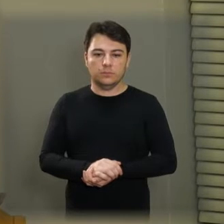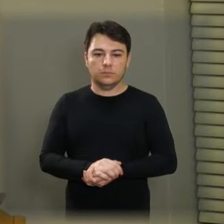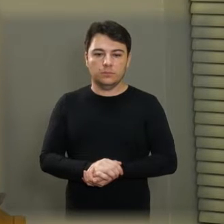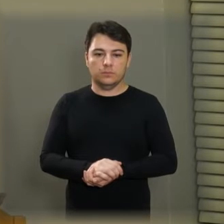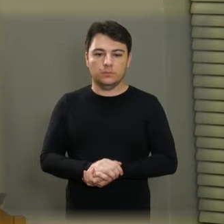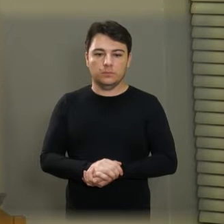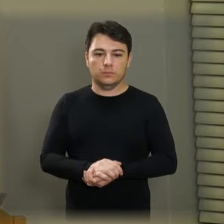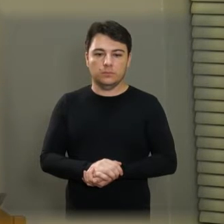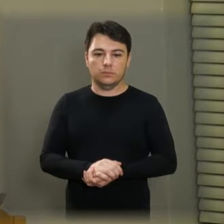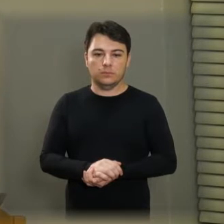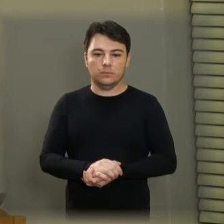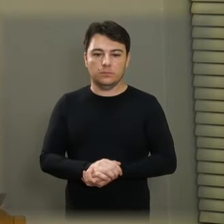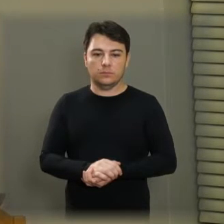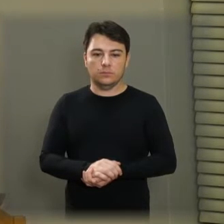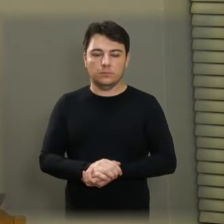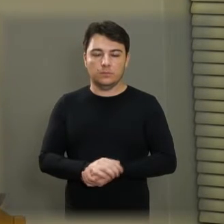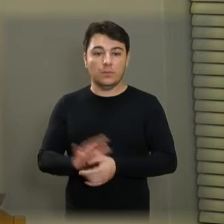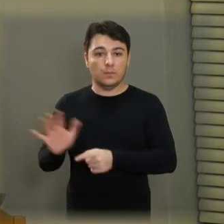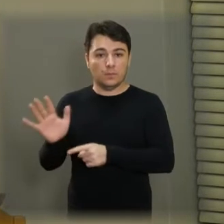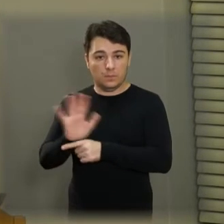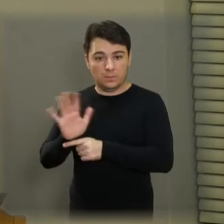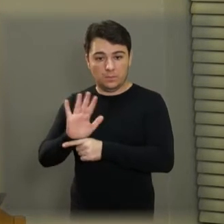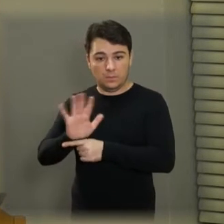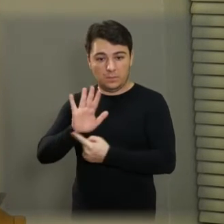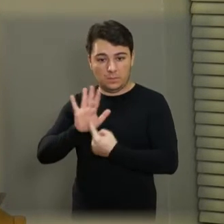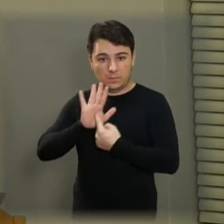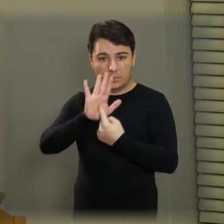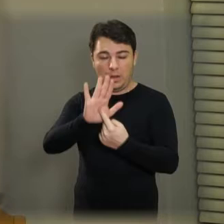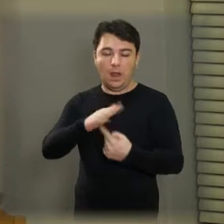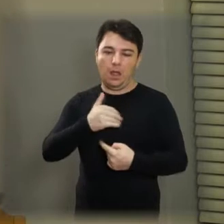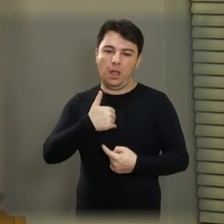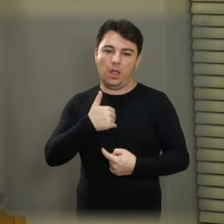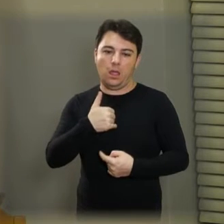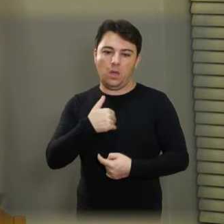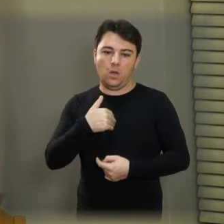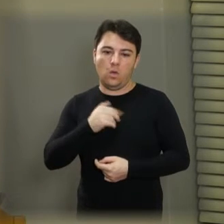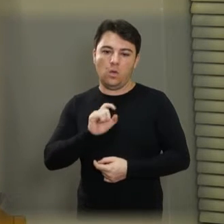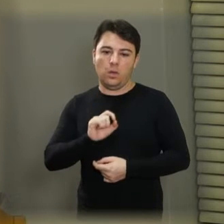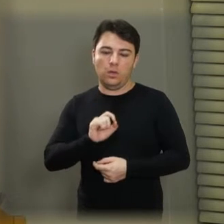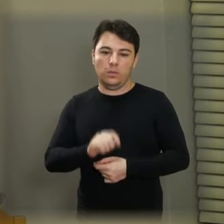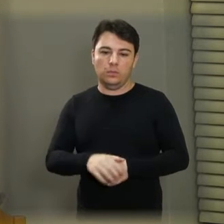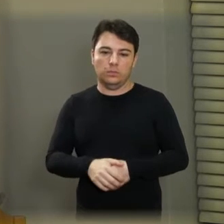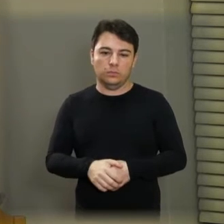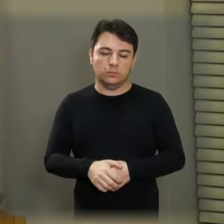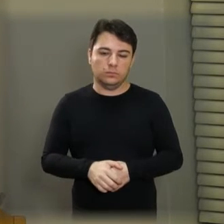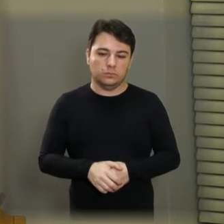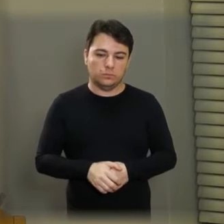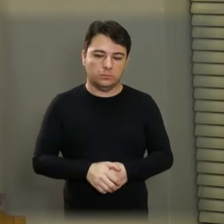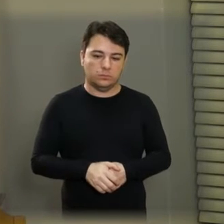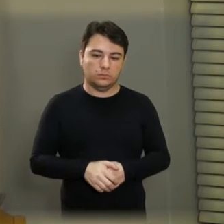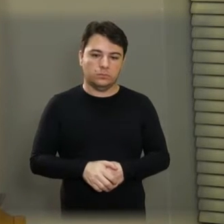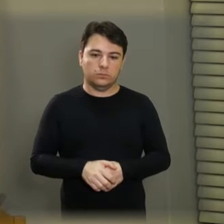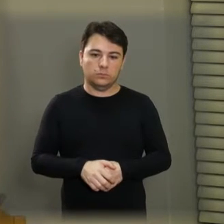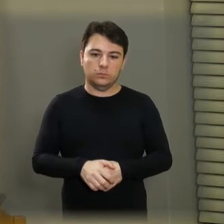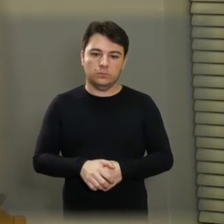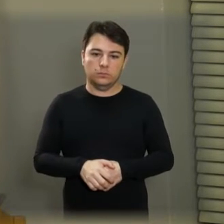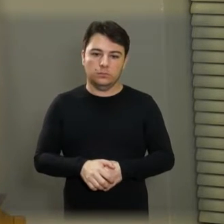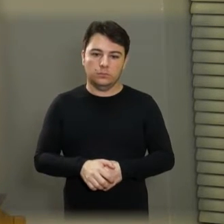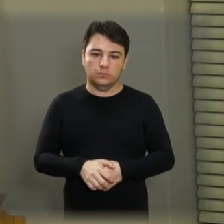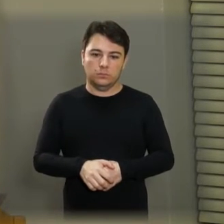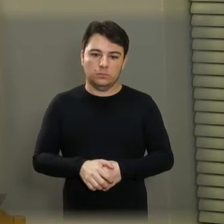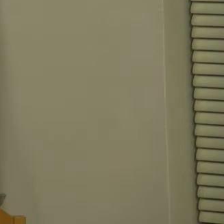apresentação. Não sei se é fácil de colocar. Enquanto isso, vou só já falando aqui, pedindo tempo, é isso aí.